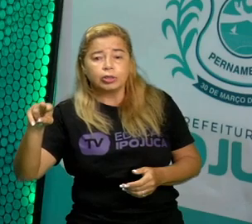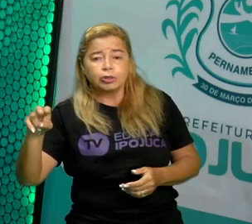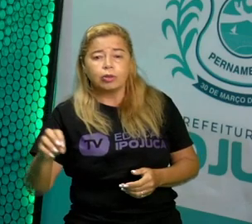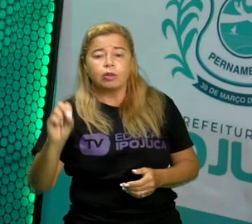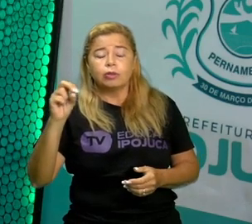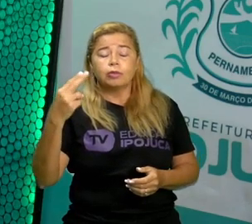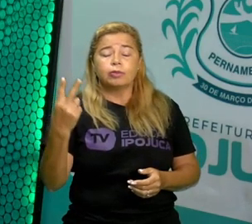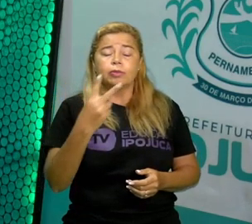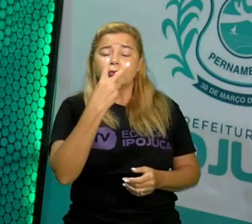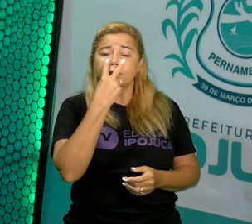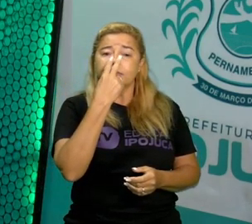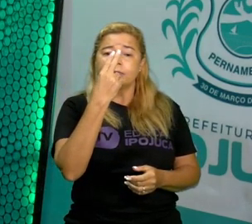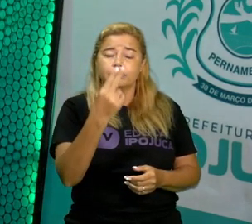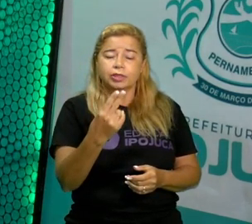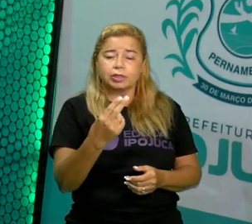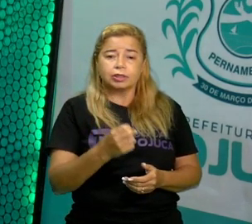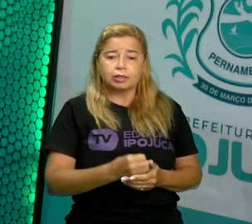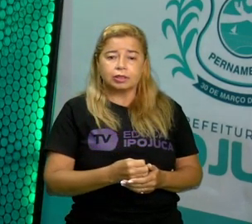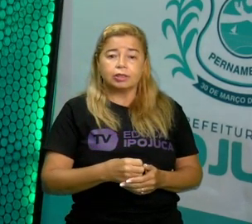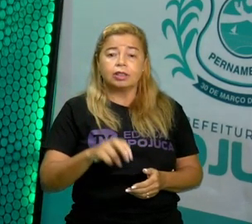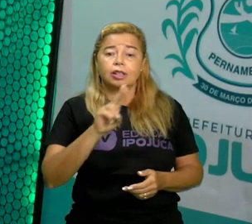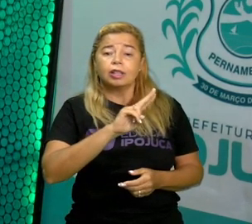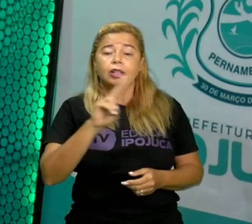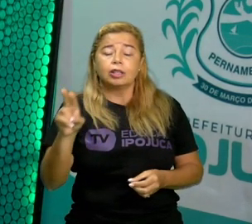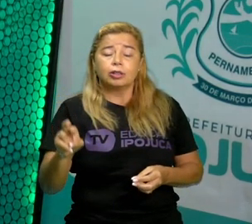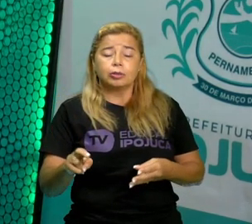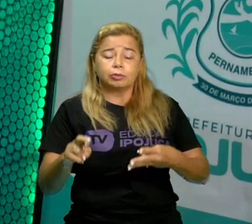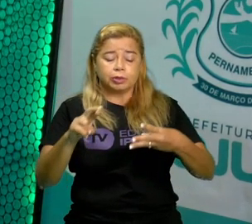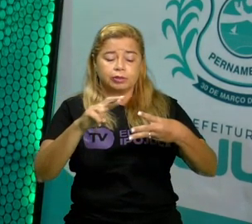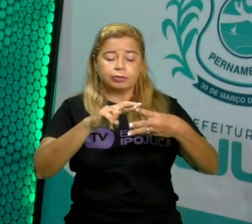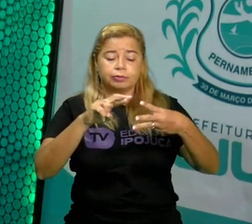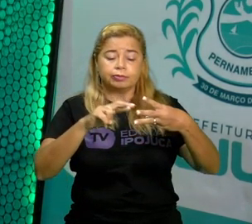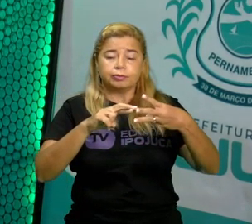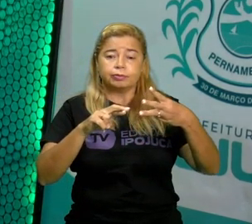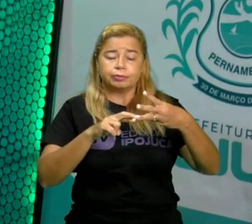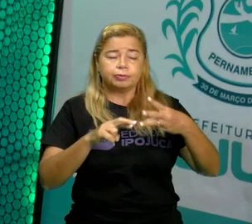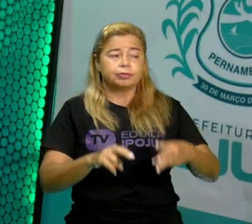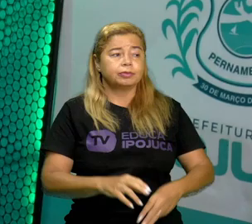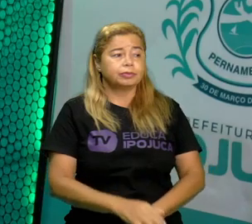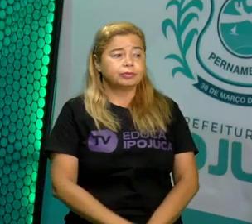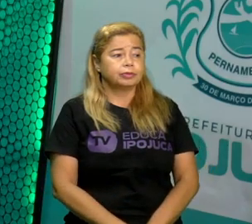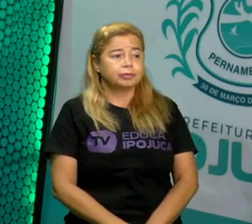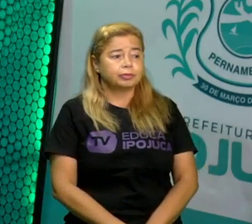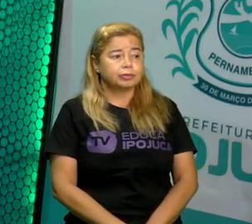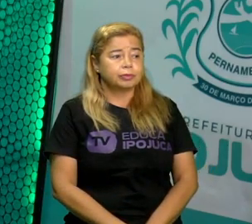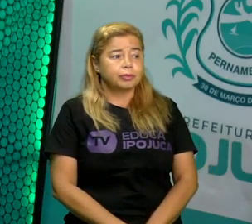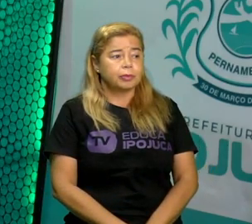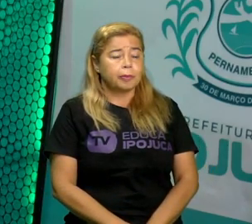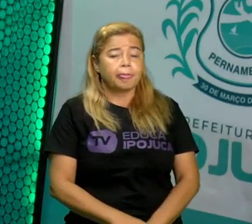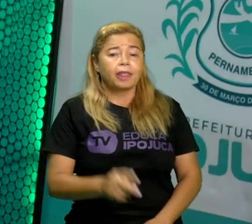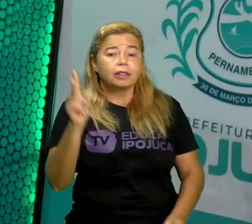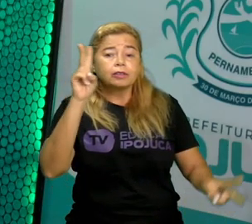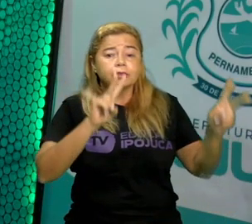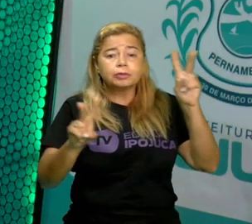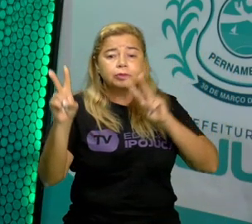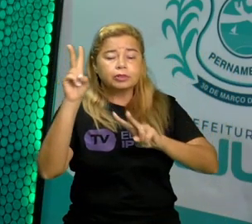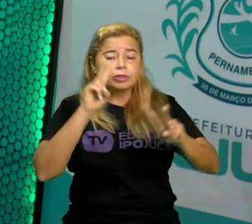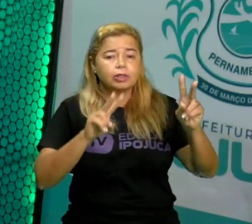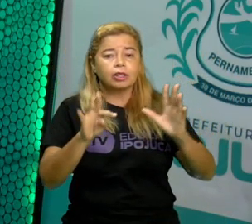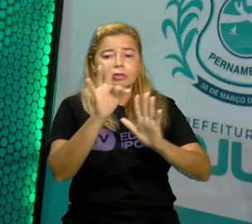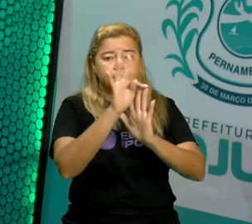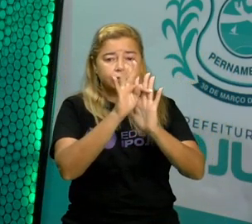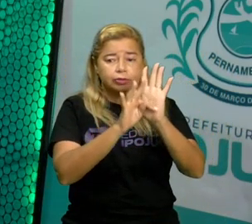parecida é chamada de rima. Vamos analisar aqui ó, no nosso texto.